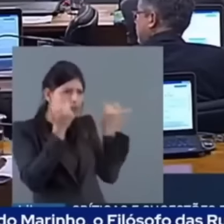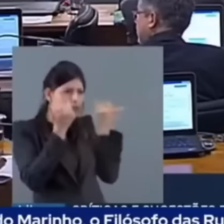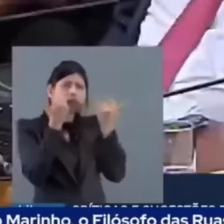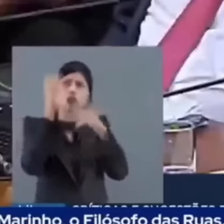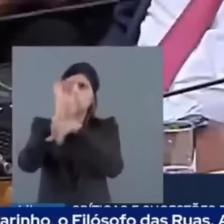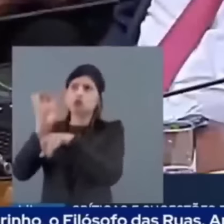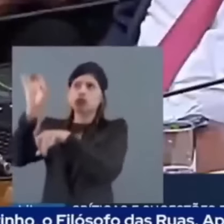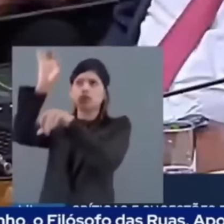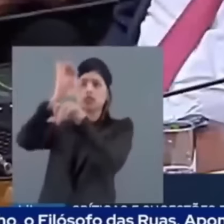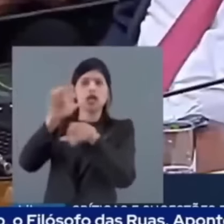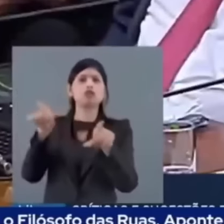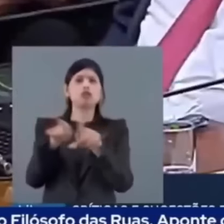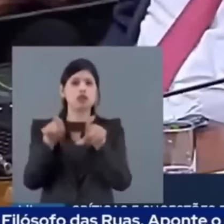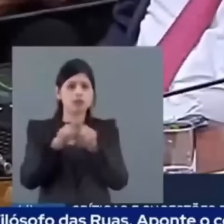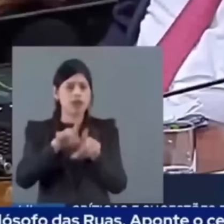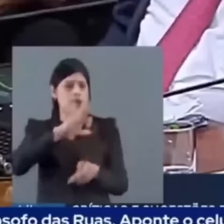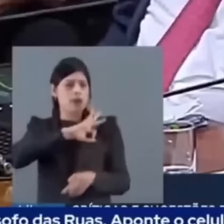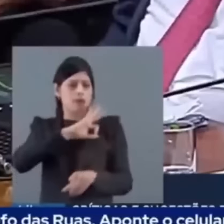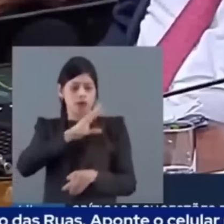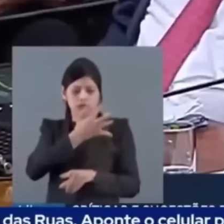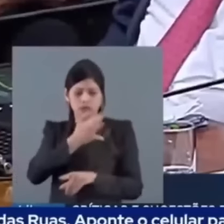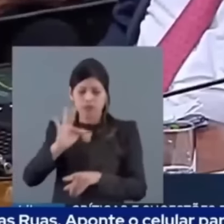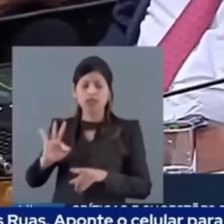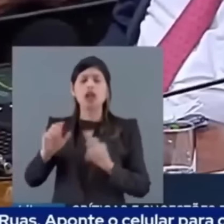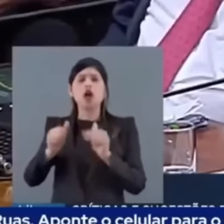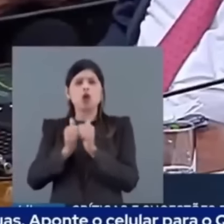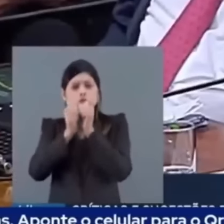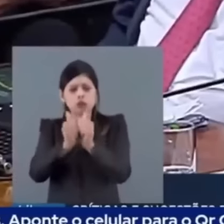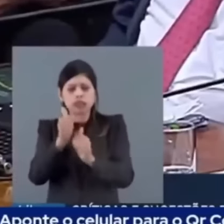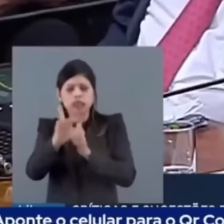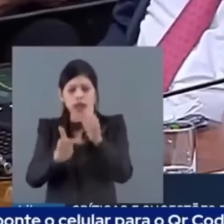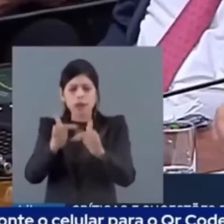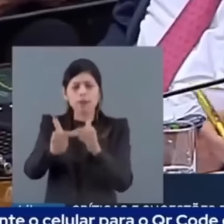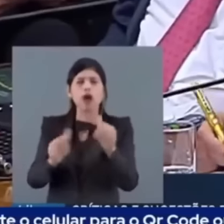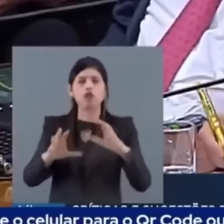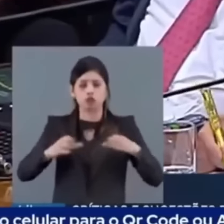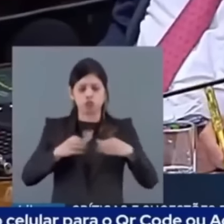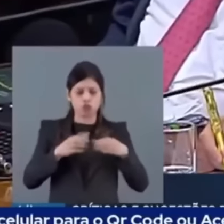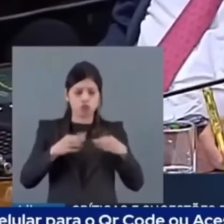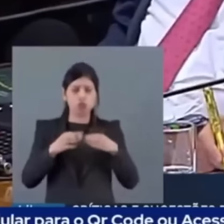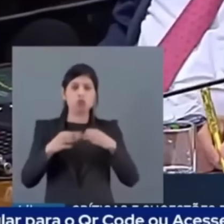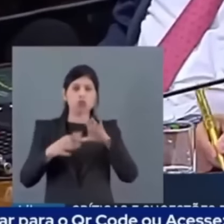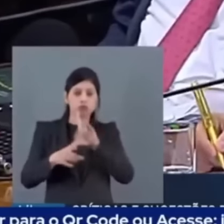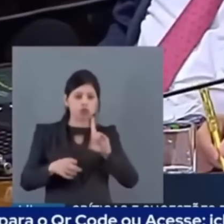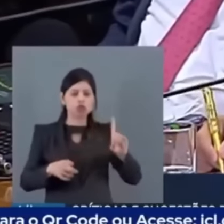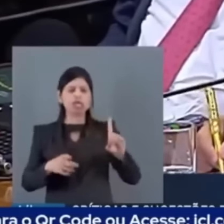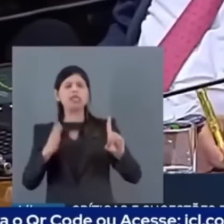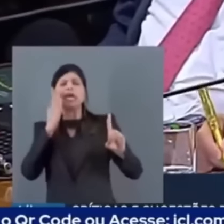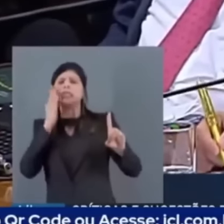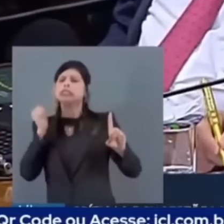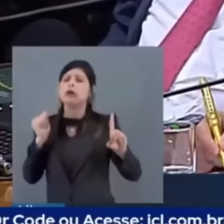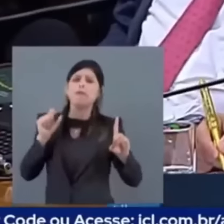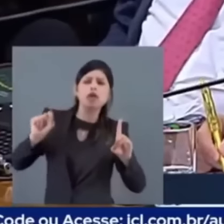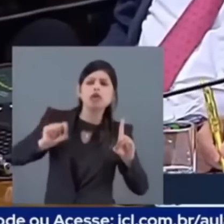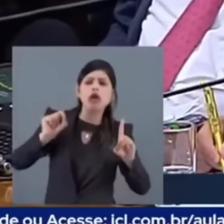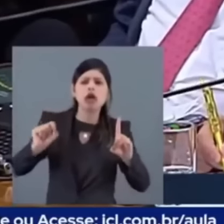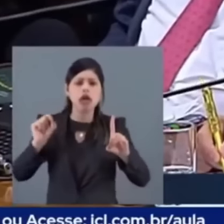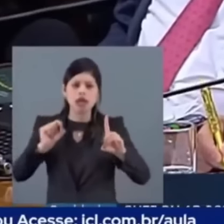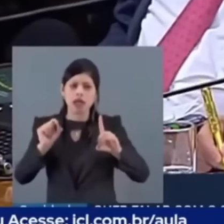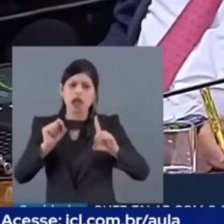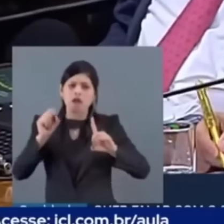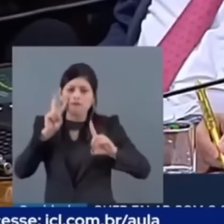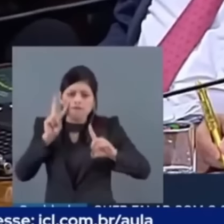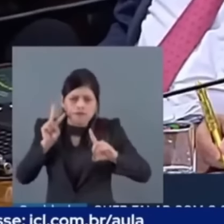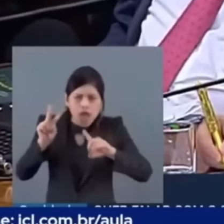Tem feito Esse trabalho De acompanhar Os grupos De direita Para ver Quem estaria Falando mal Do